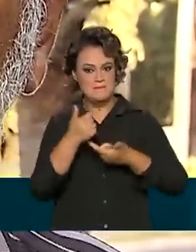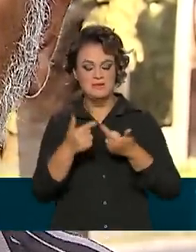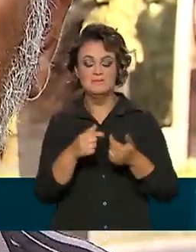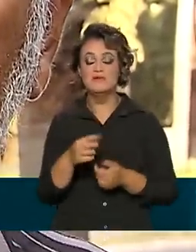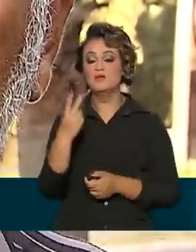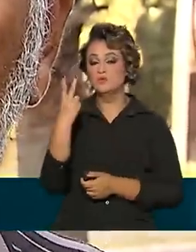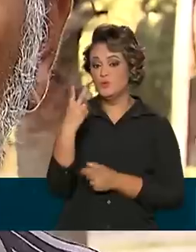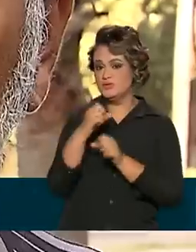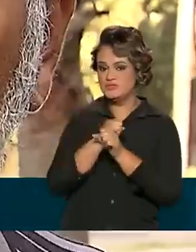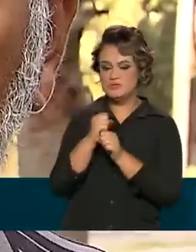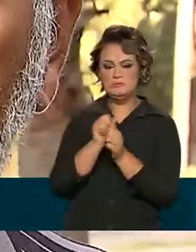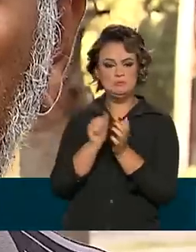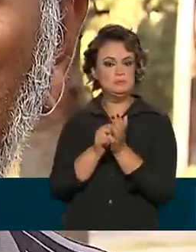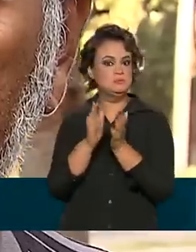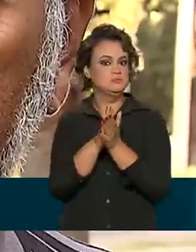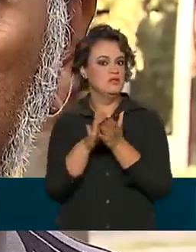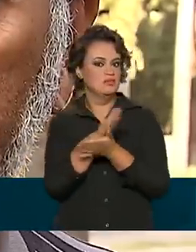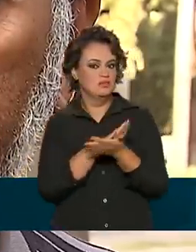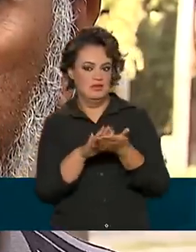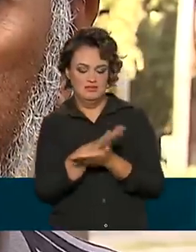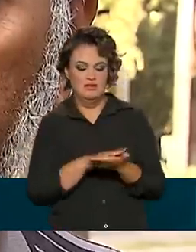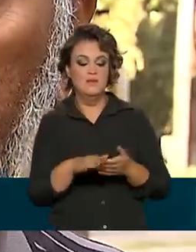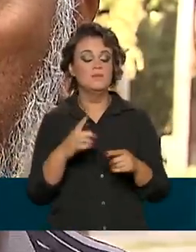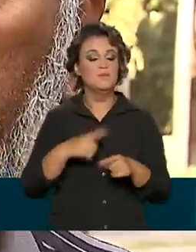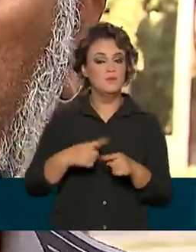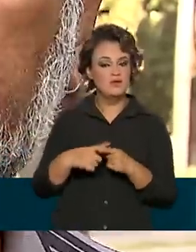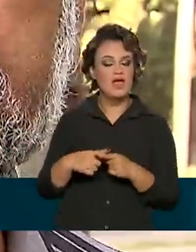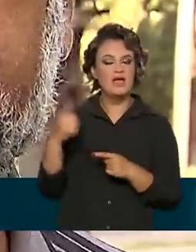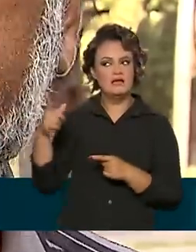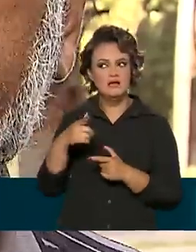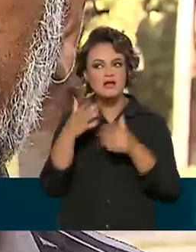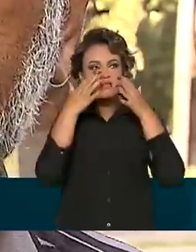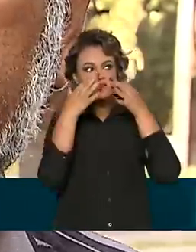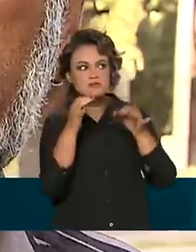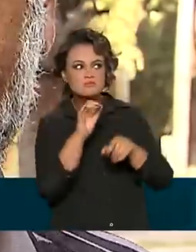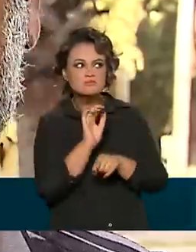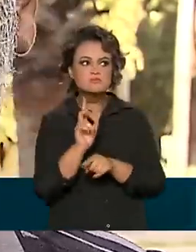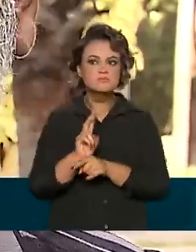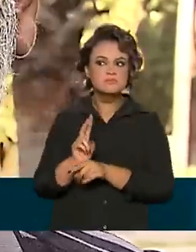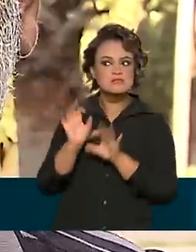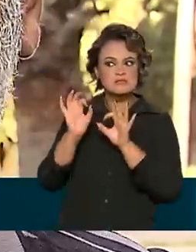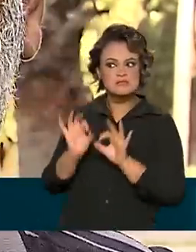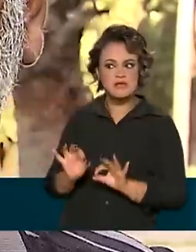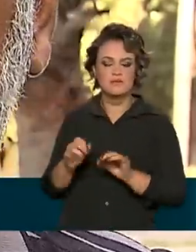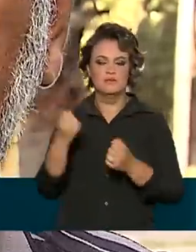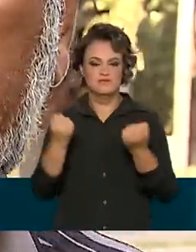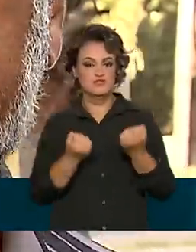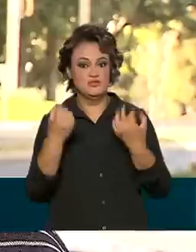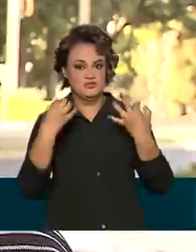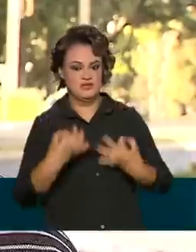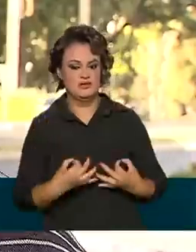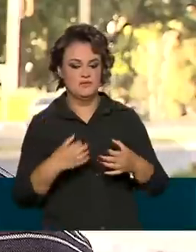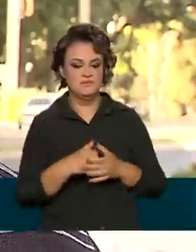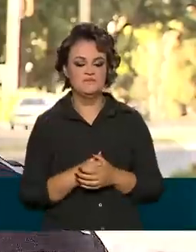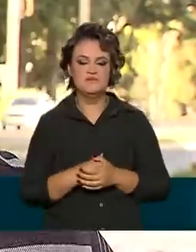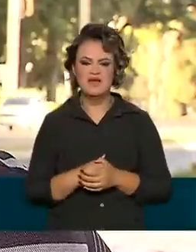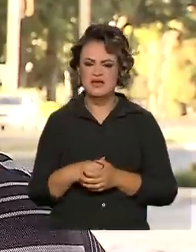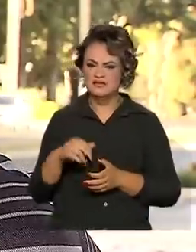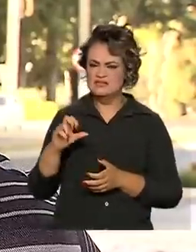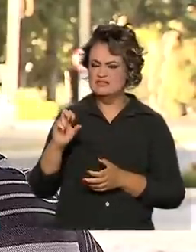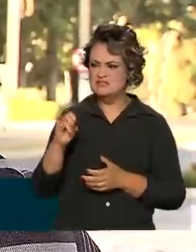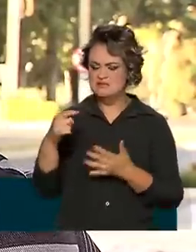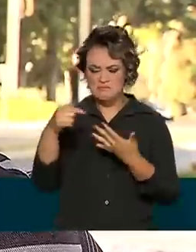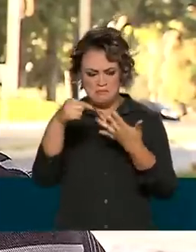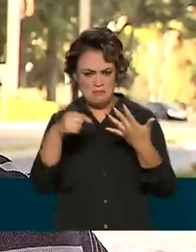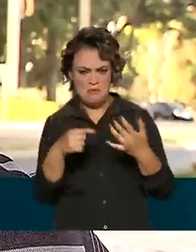dois anos não recebe multa. Isso porque ele está sempre praticando a direção defensiva. Mas se for assim, tiver algum